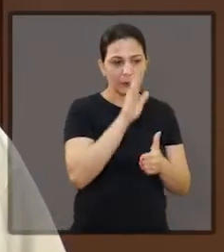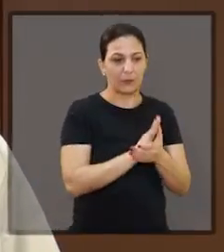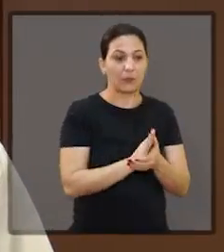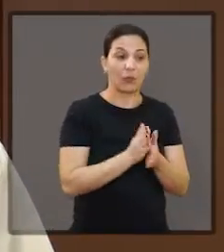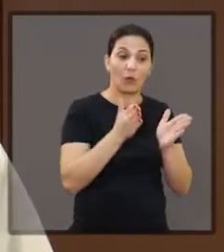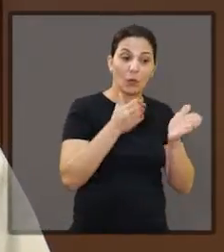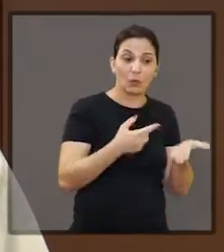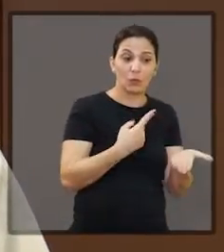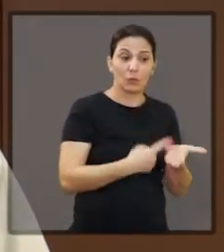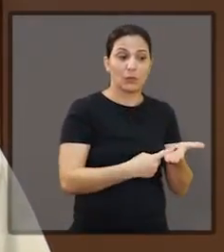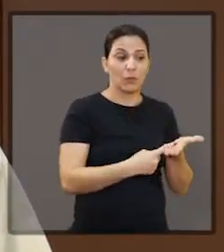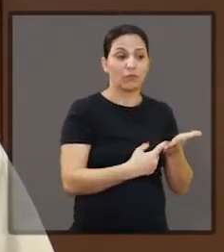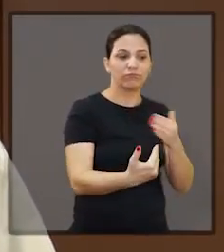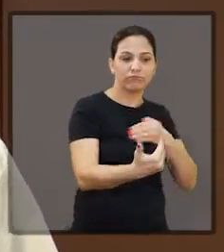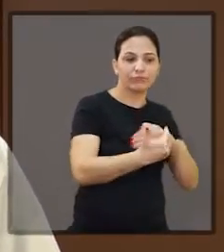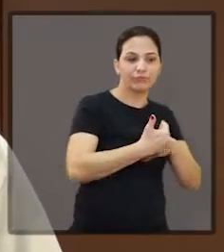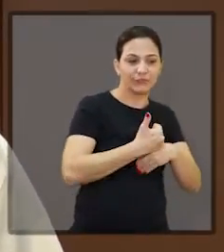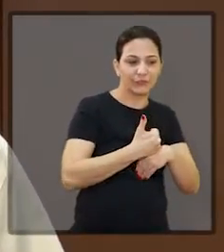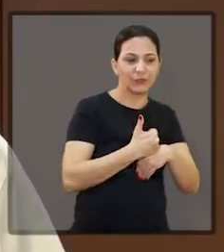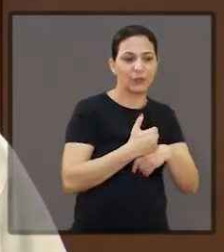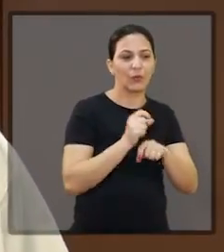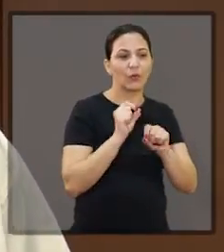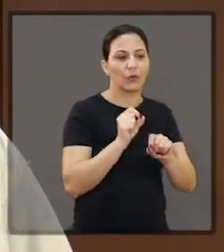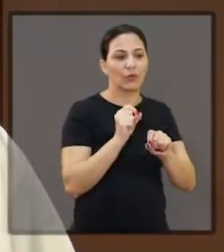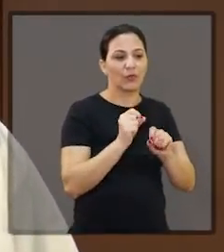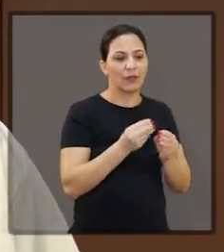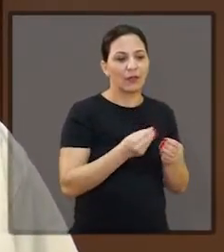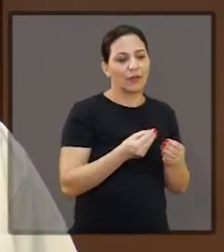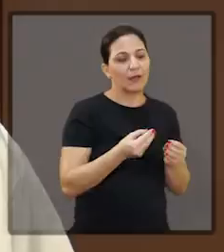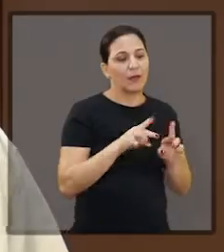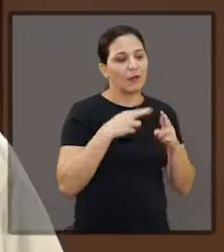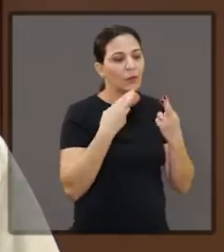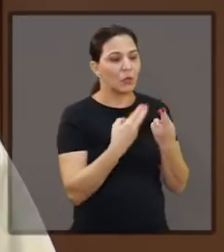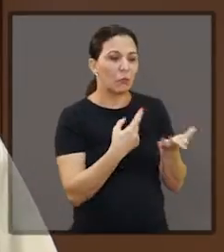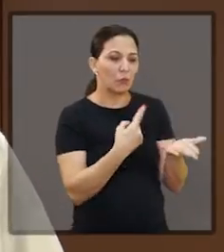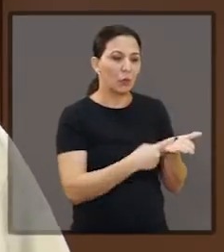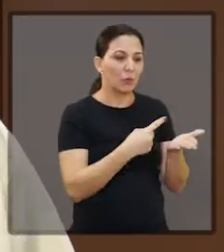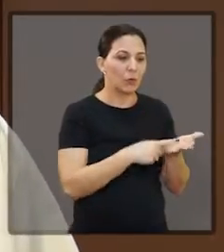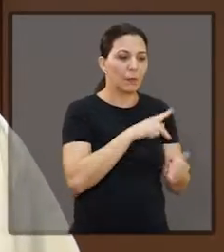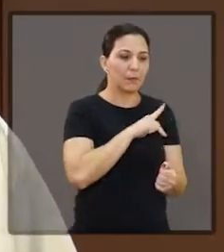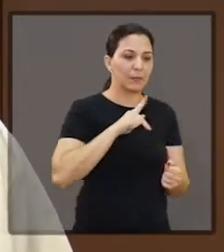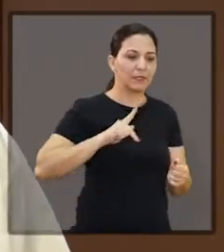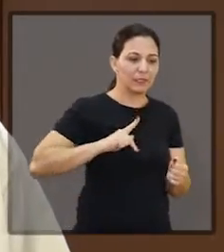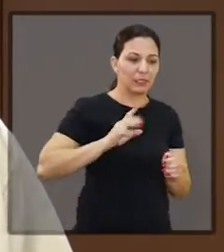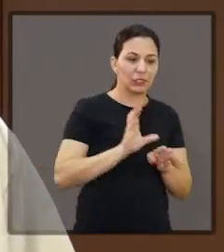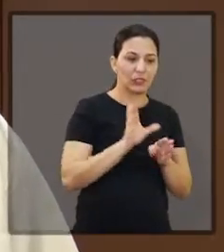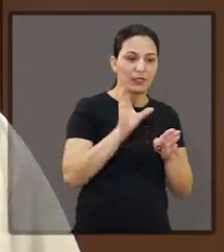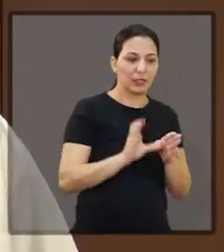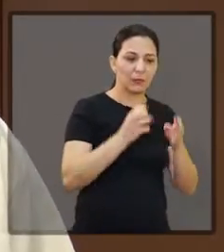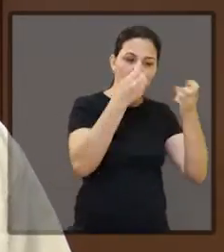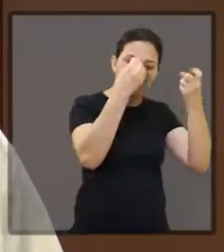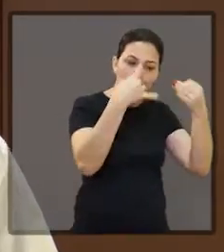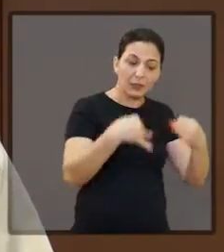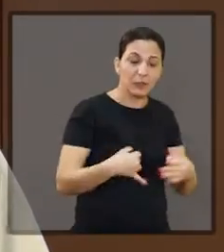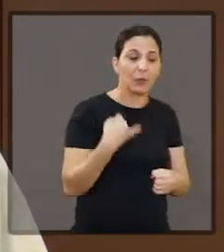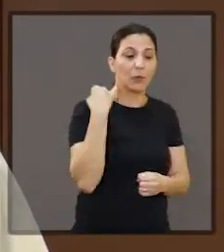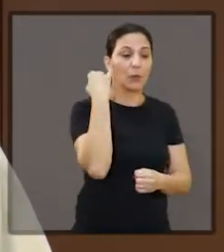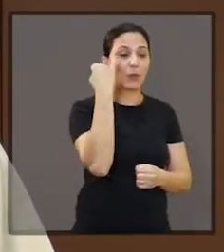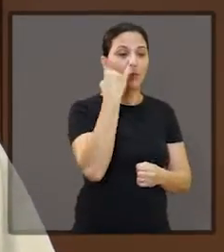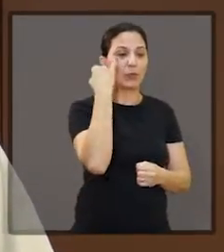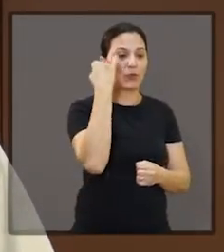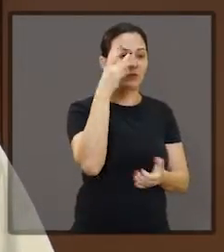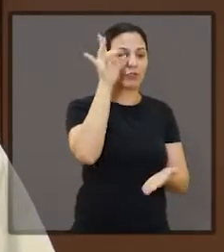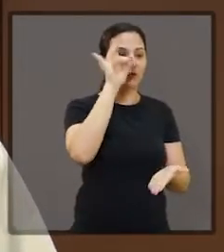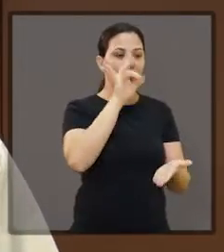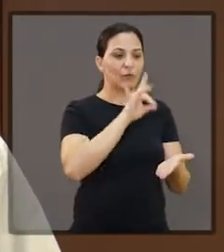E, através de hoje, marcamos a visita e eu levei ele até o presidente Jefferson, onde foi a explanação